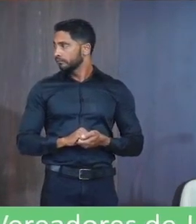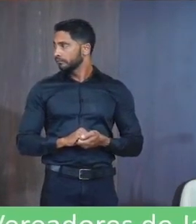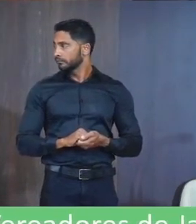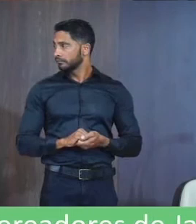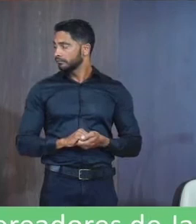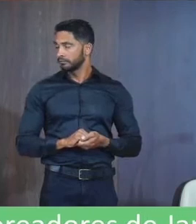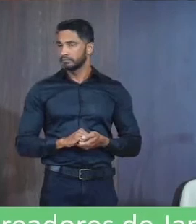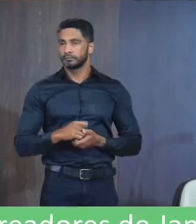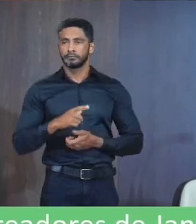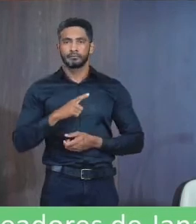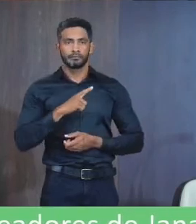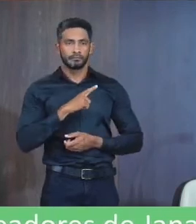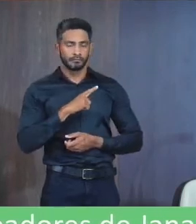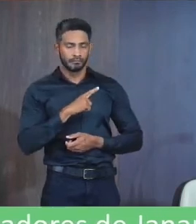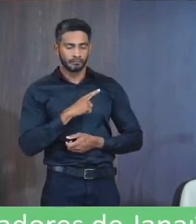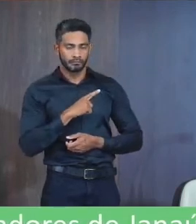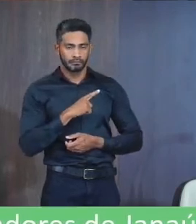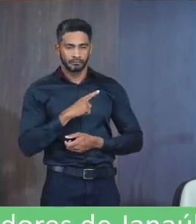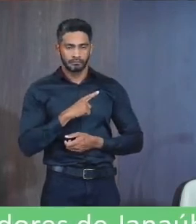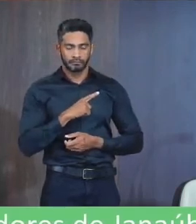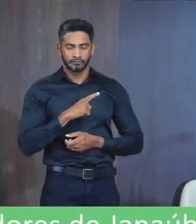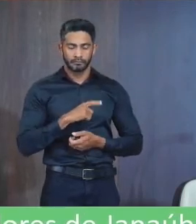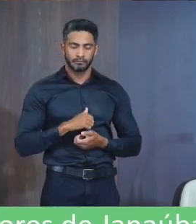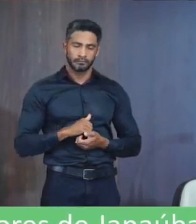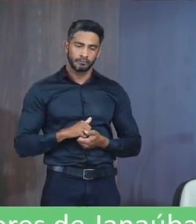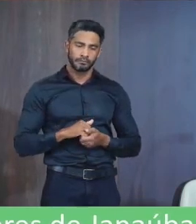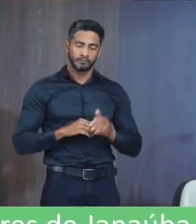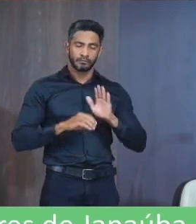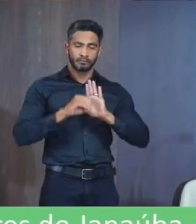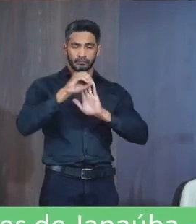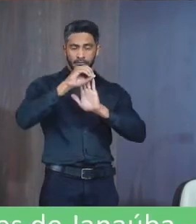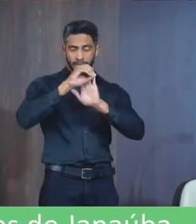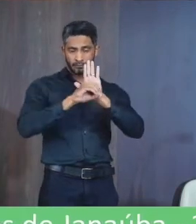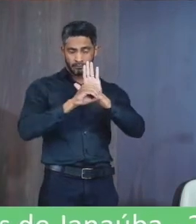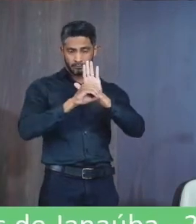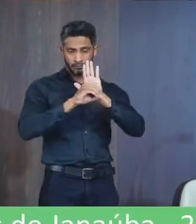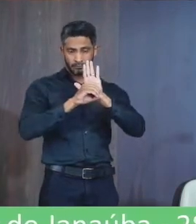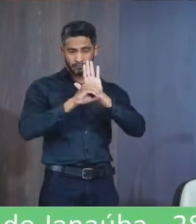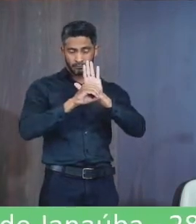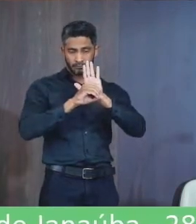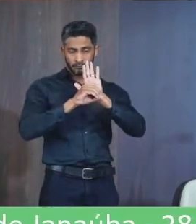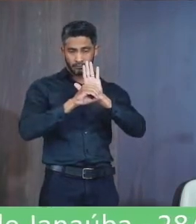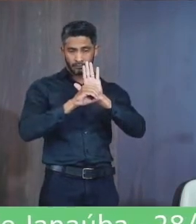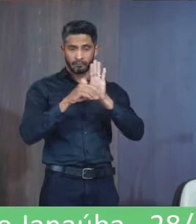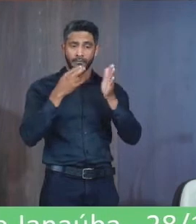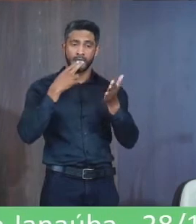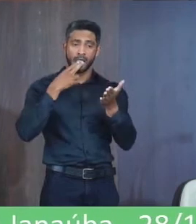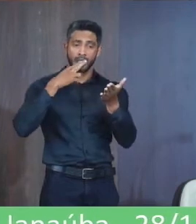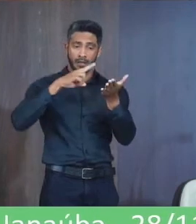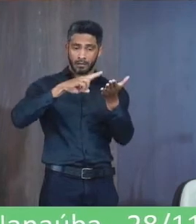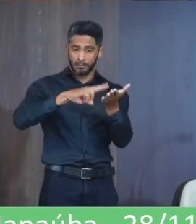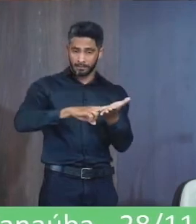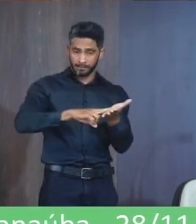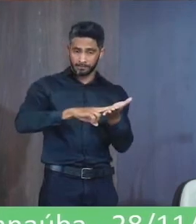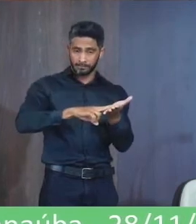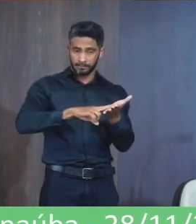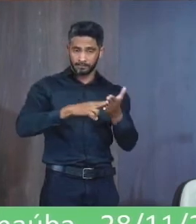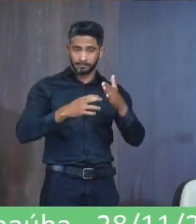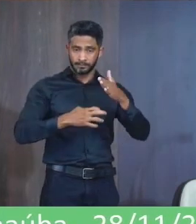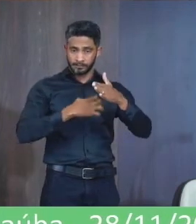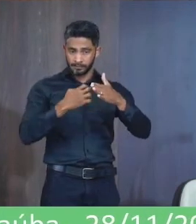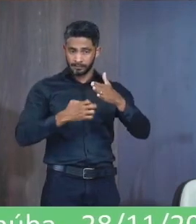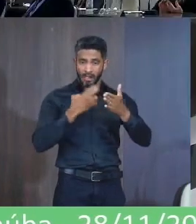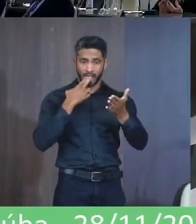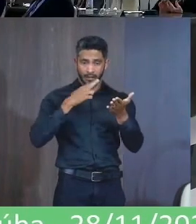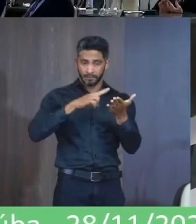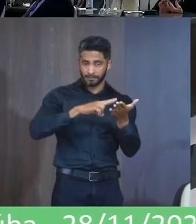Temos aqui O ofício dos Correios e Telégrafos O ofício